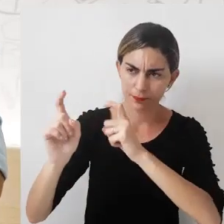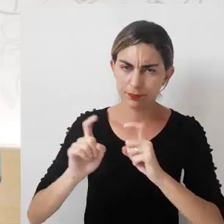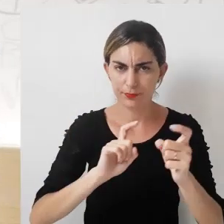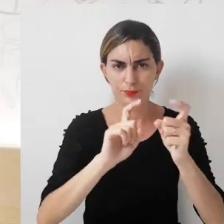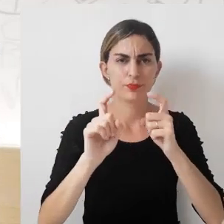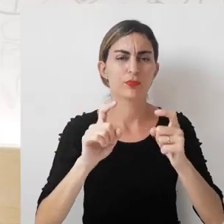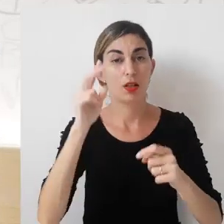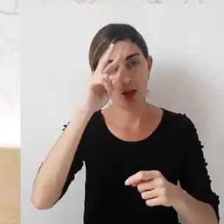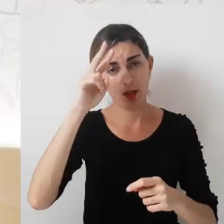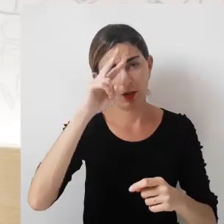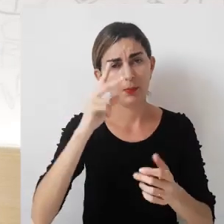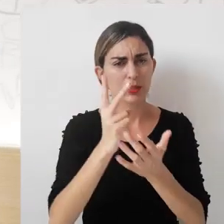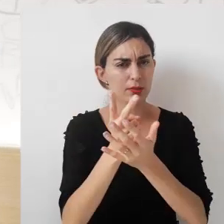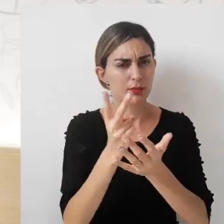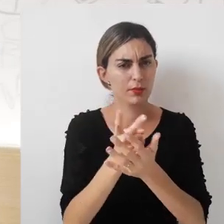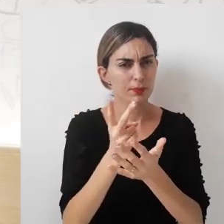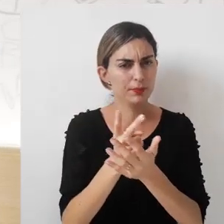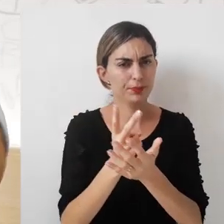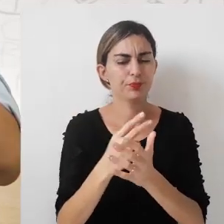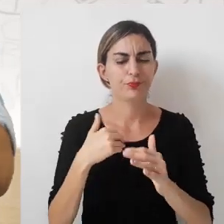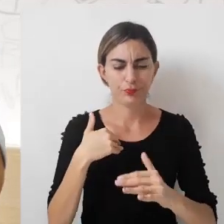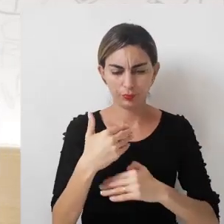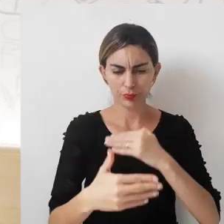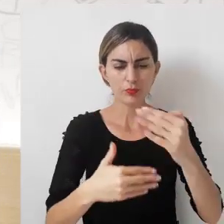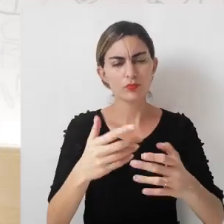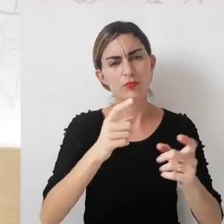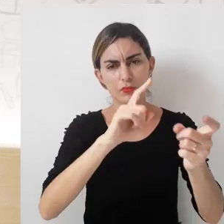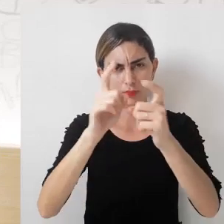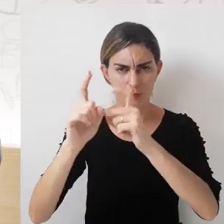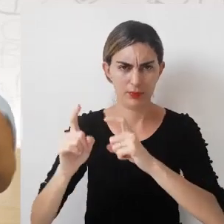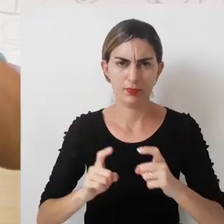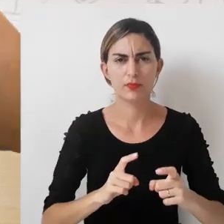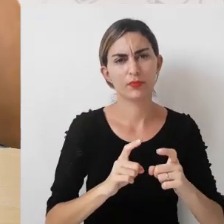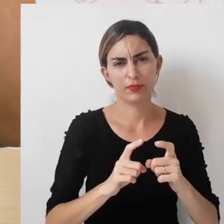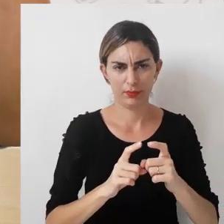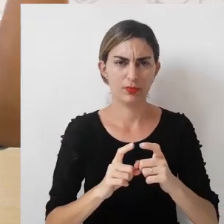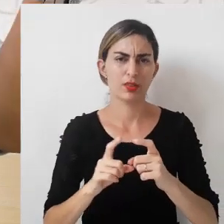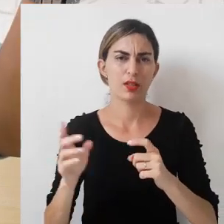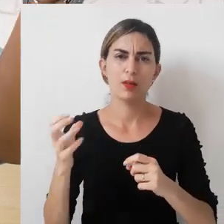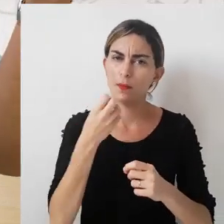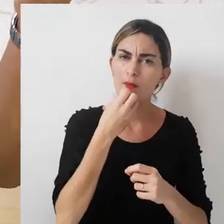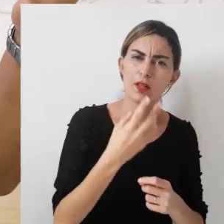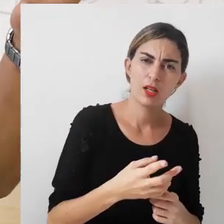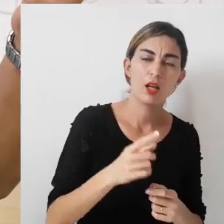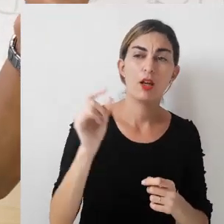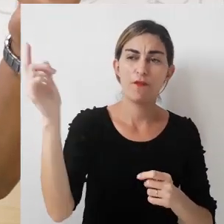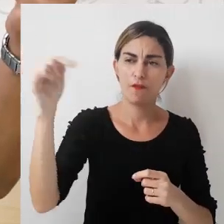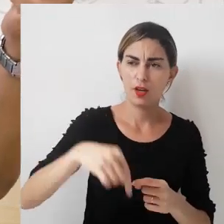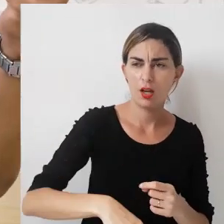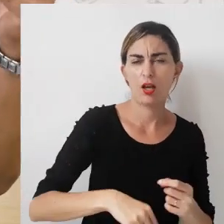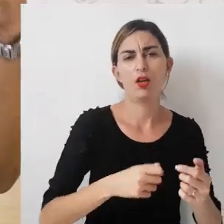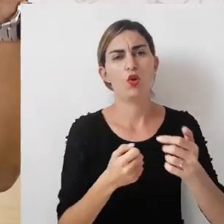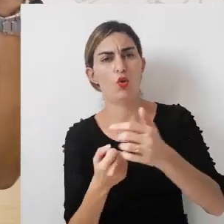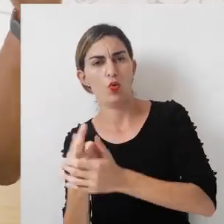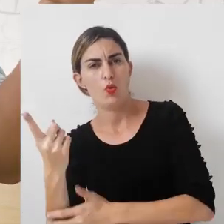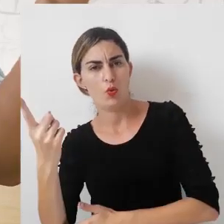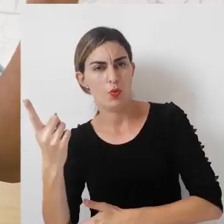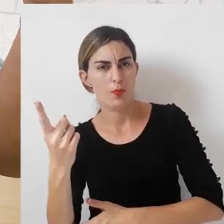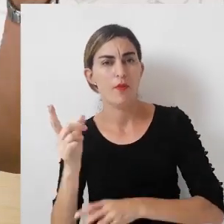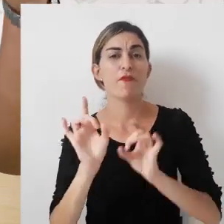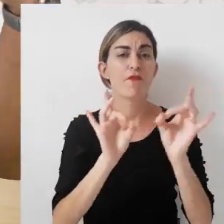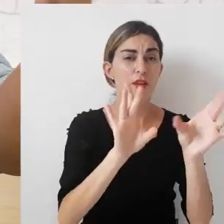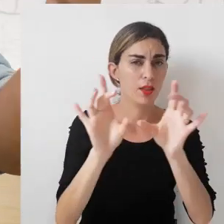negociação. Lembre-se sempre que num processo de negociação há quem venda e há quem compre. O